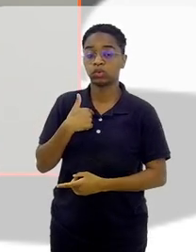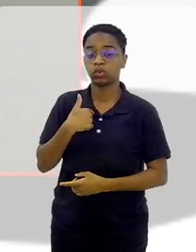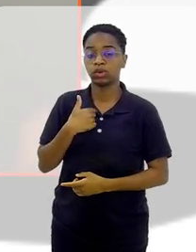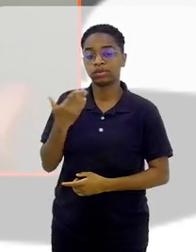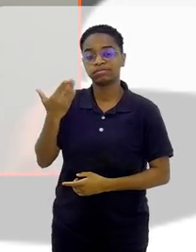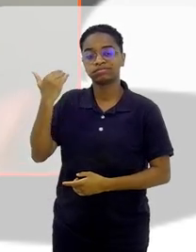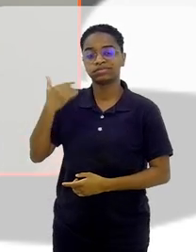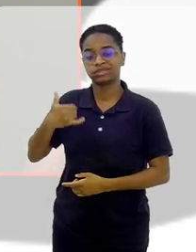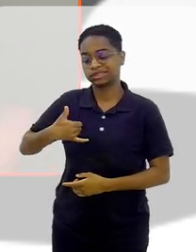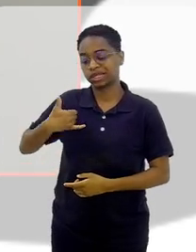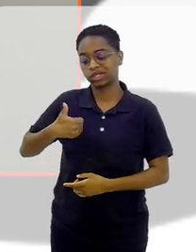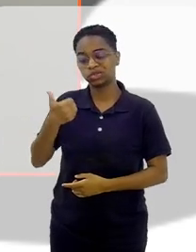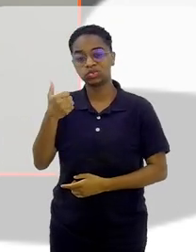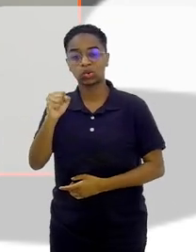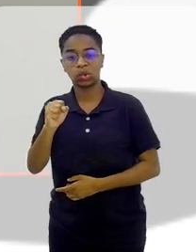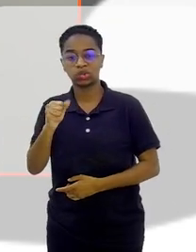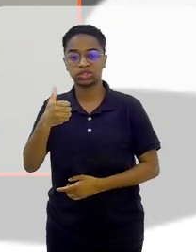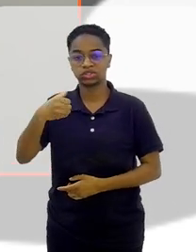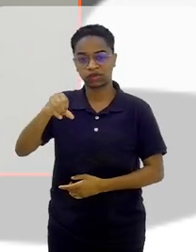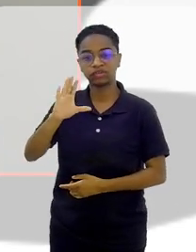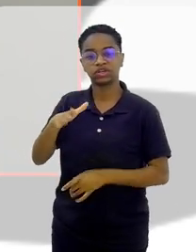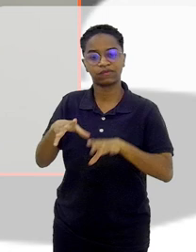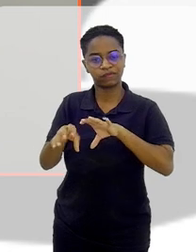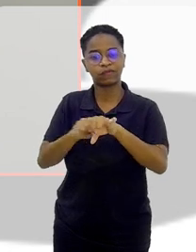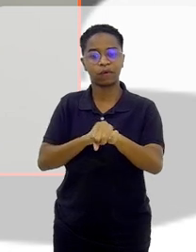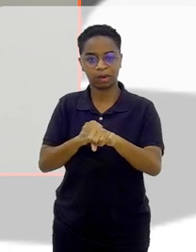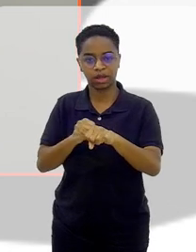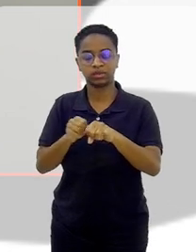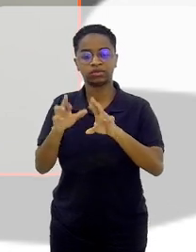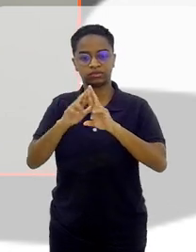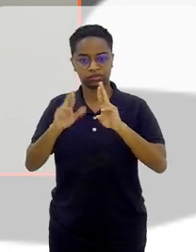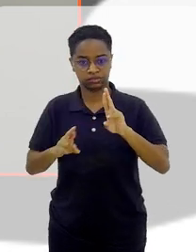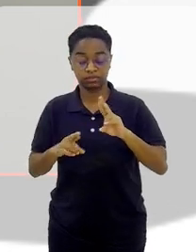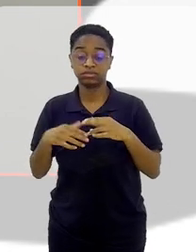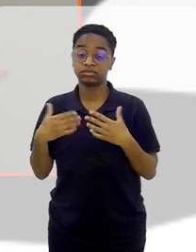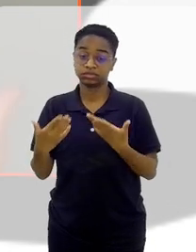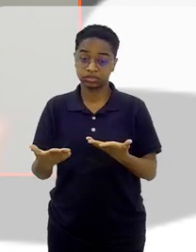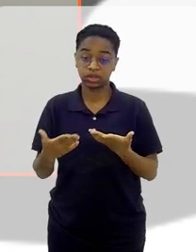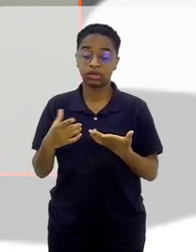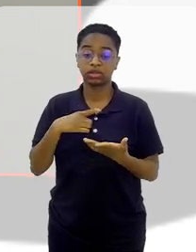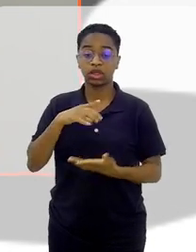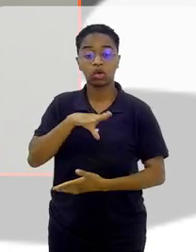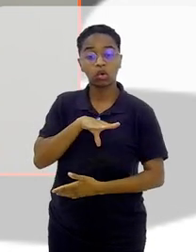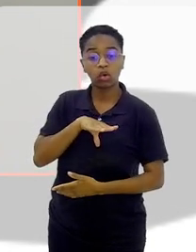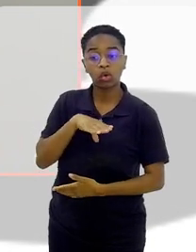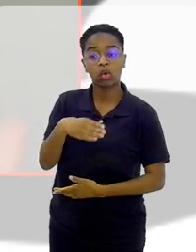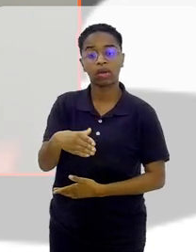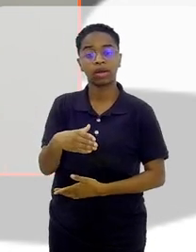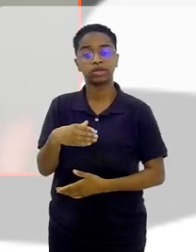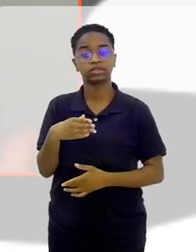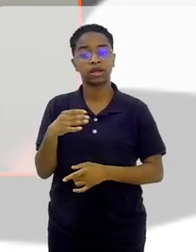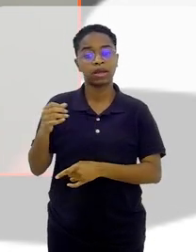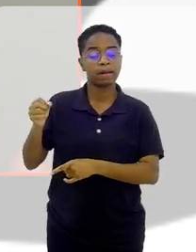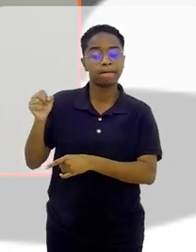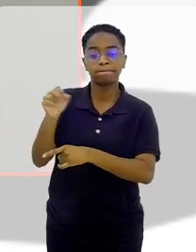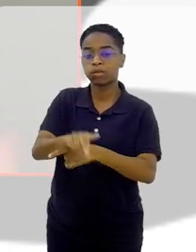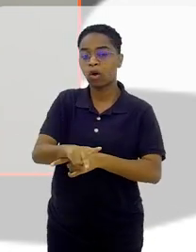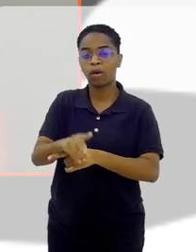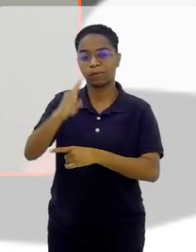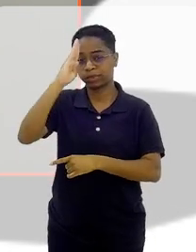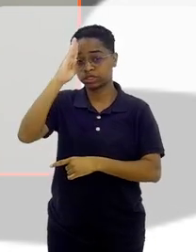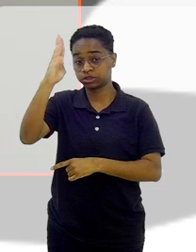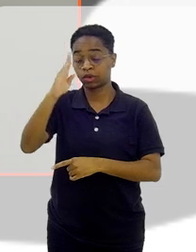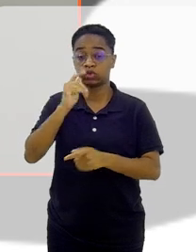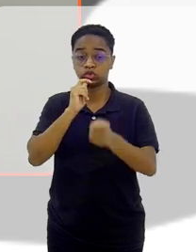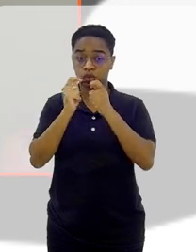18 anos, 19, já estava formada no UFRJ. Coragem de estar no maior jornal daquela